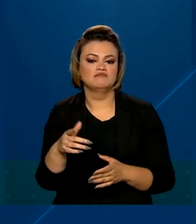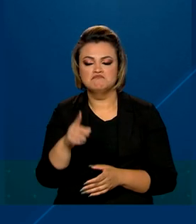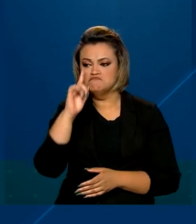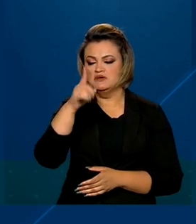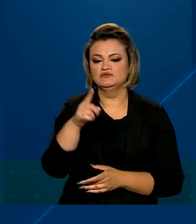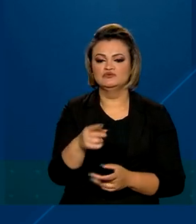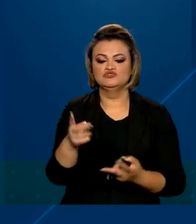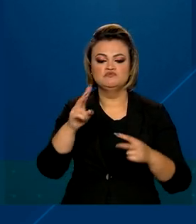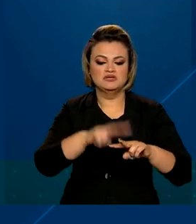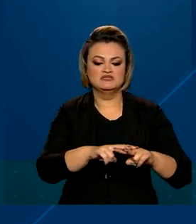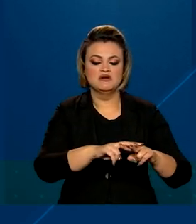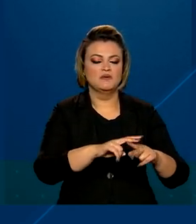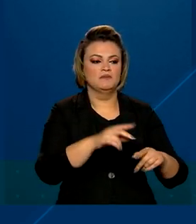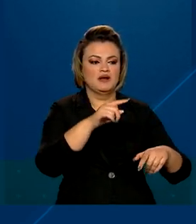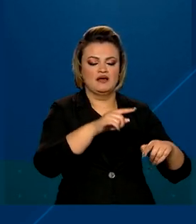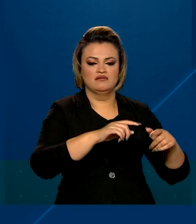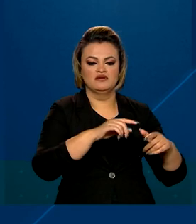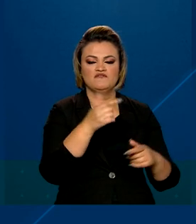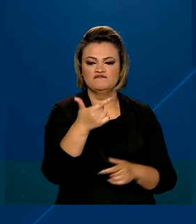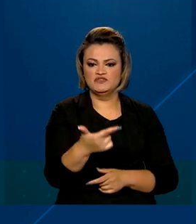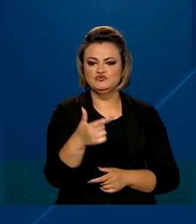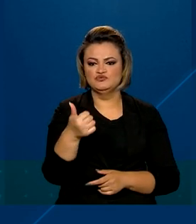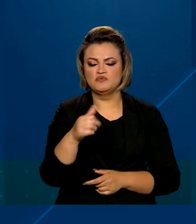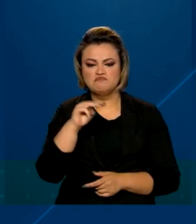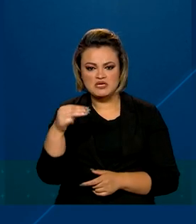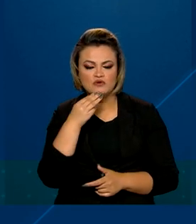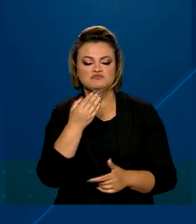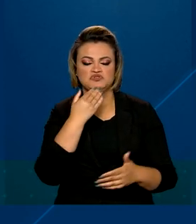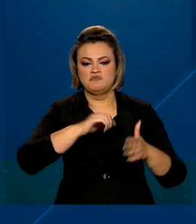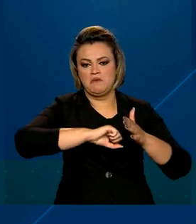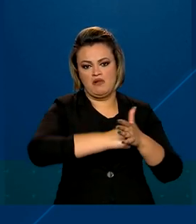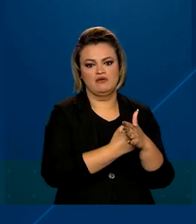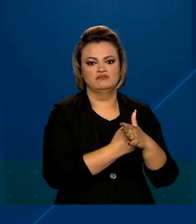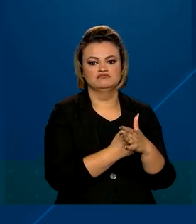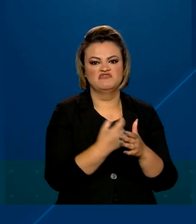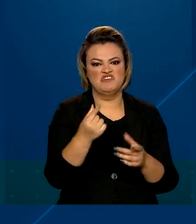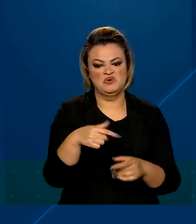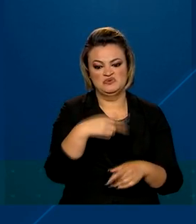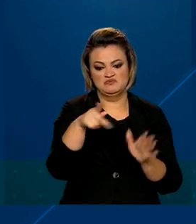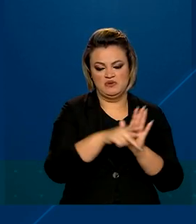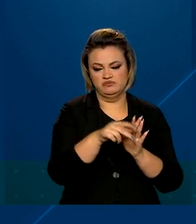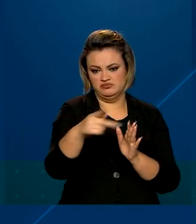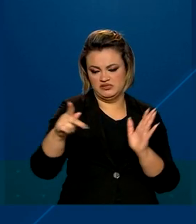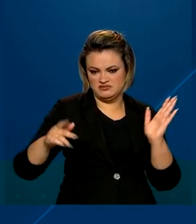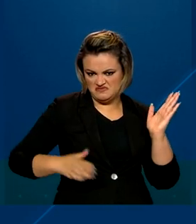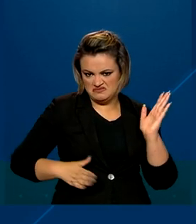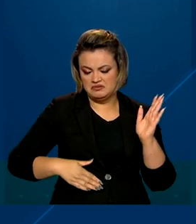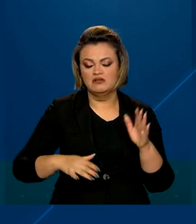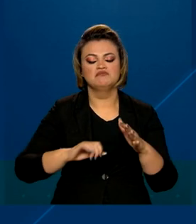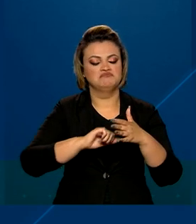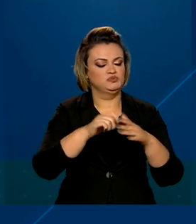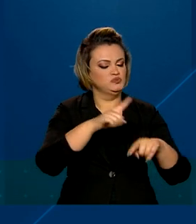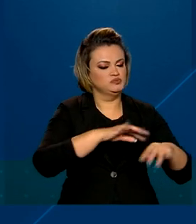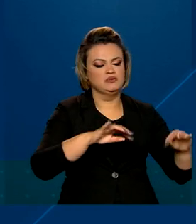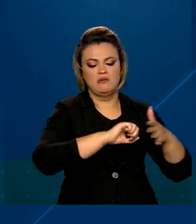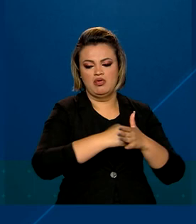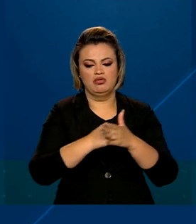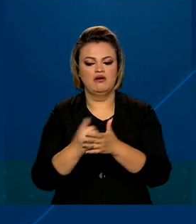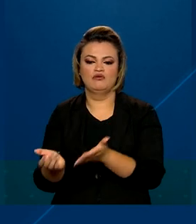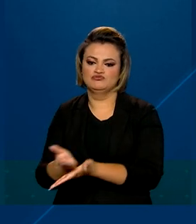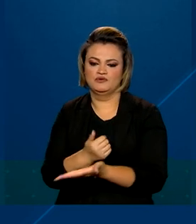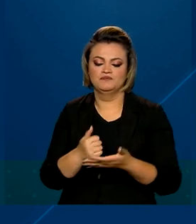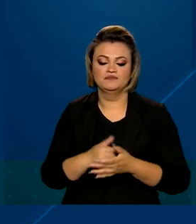bloqueio de outros 21 milhões de reais. Além disso, fiscalizações e revistas em unidades prisionais